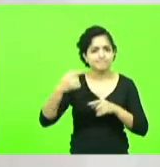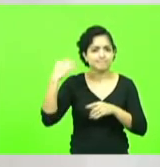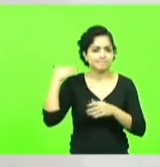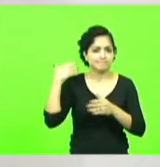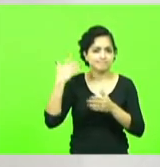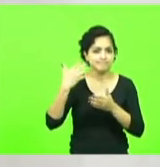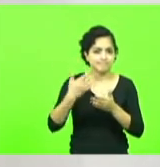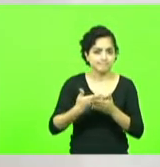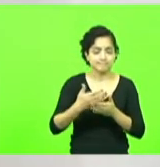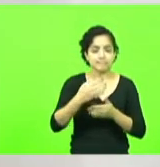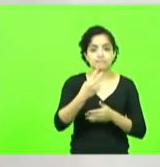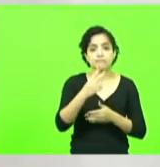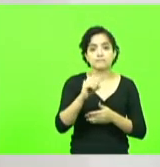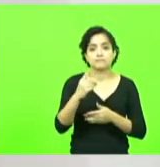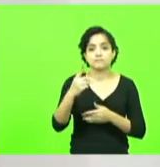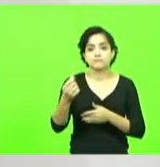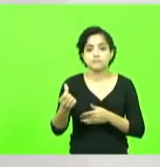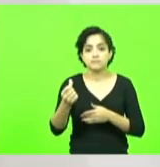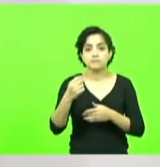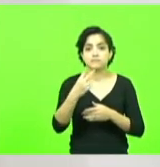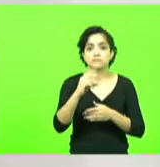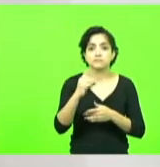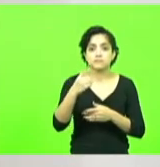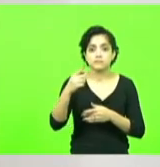2017, teve a sua aprovação